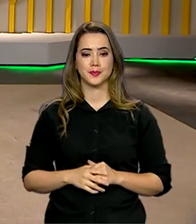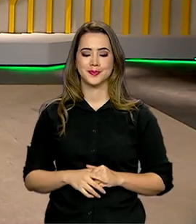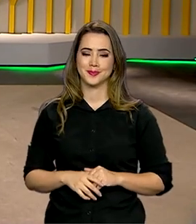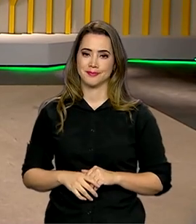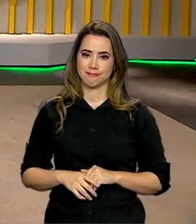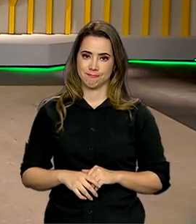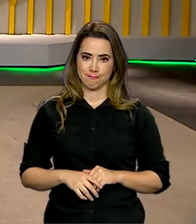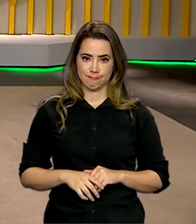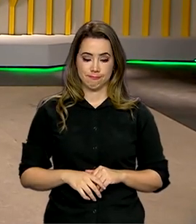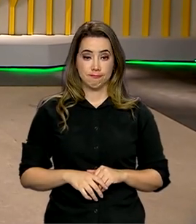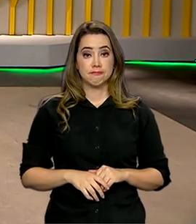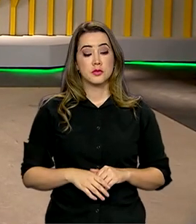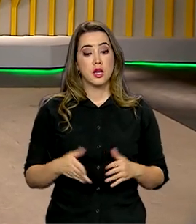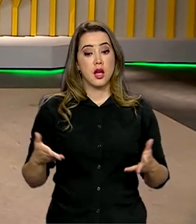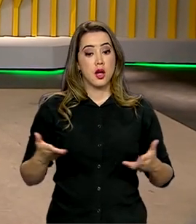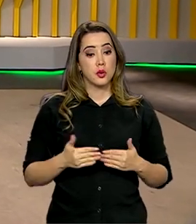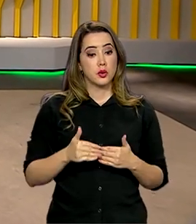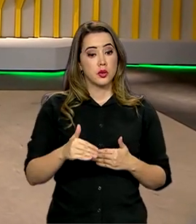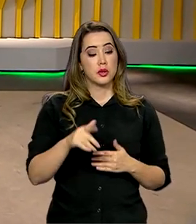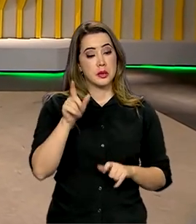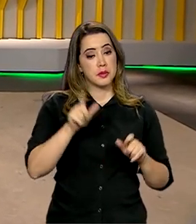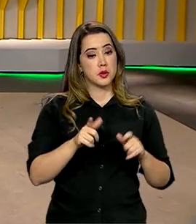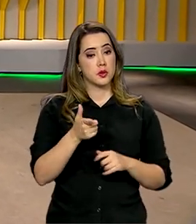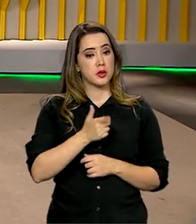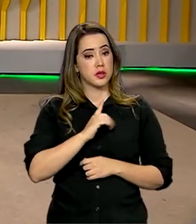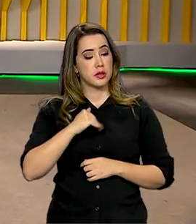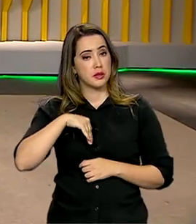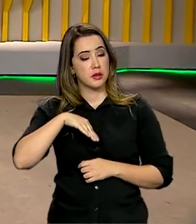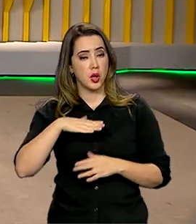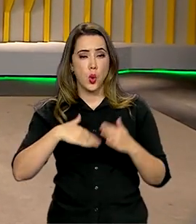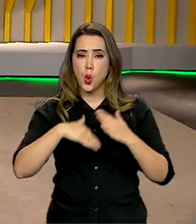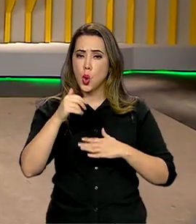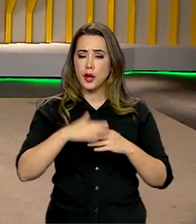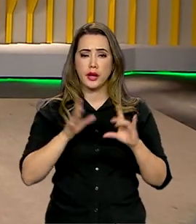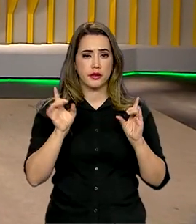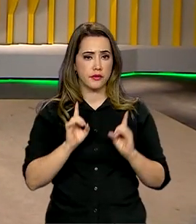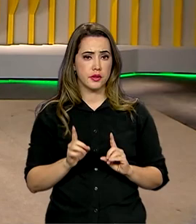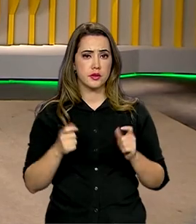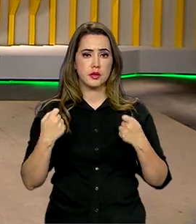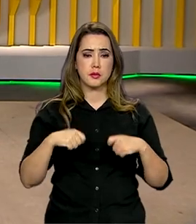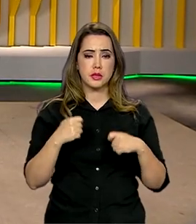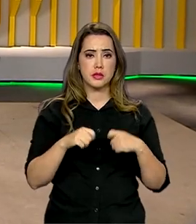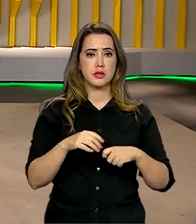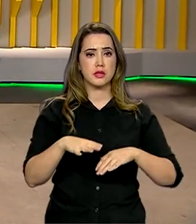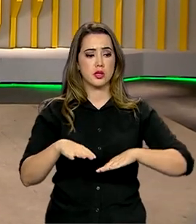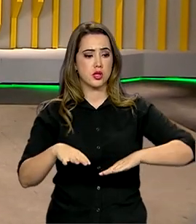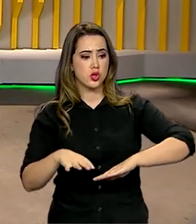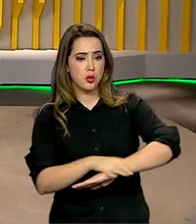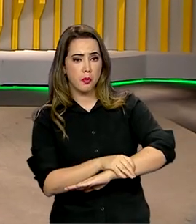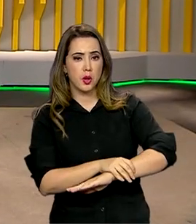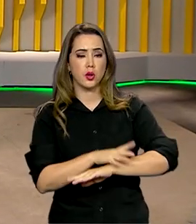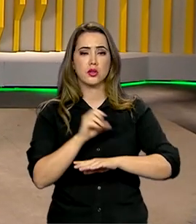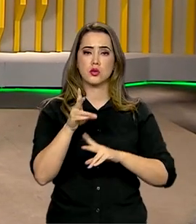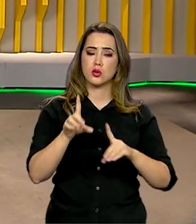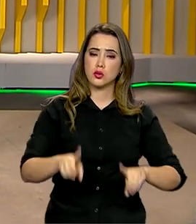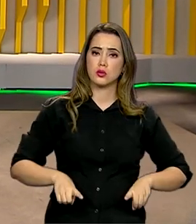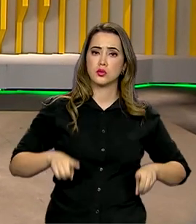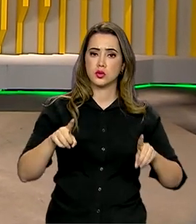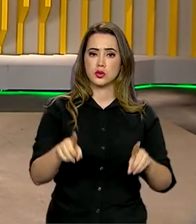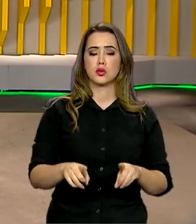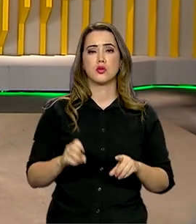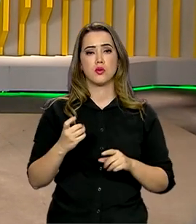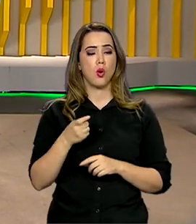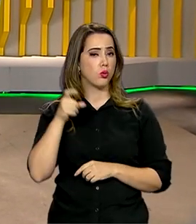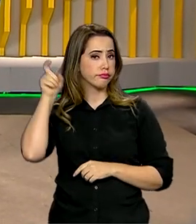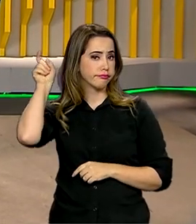A partir de agora, quem tem algum tipo de deficiência e que necessite de prótese, cadeira de rodas ou um aparelho